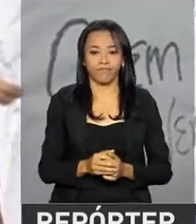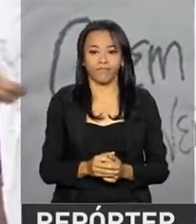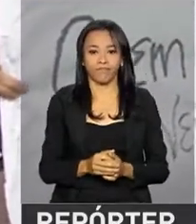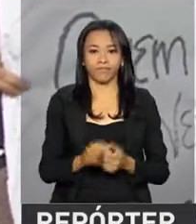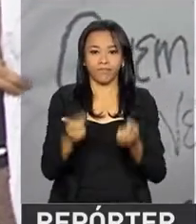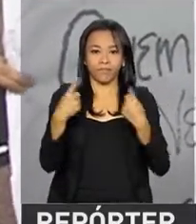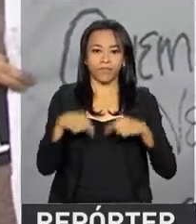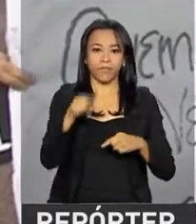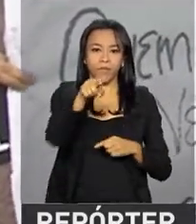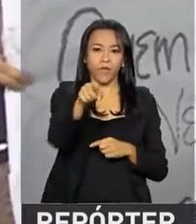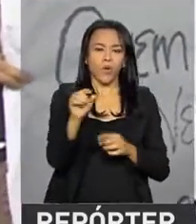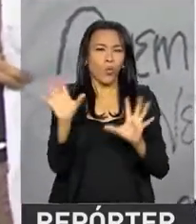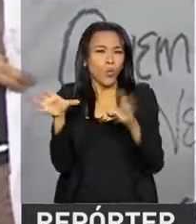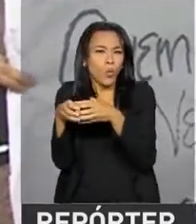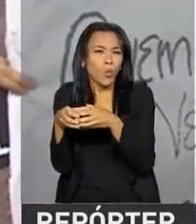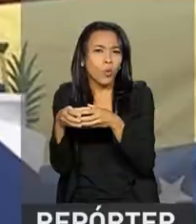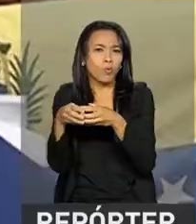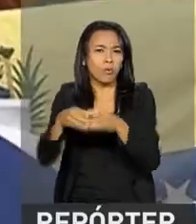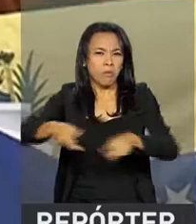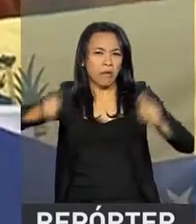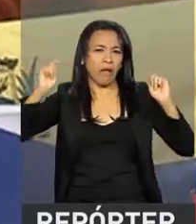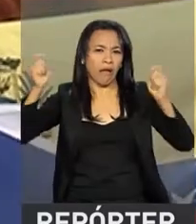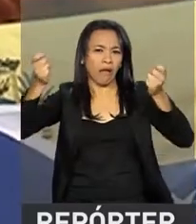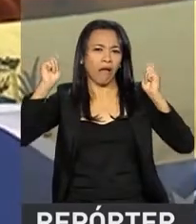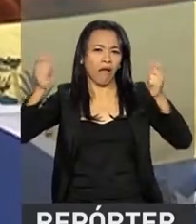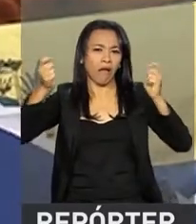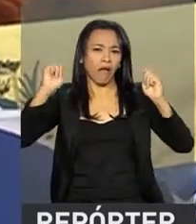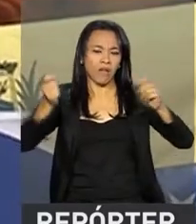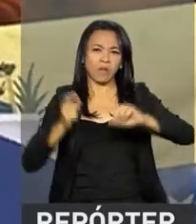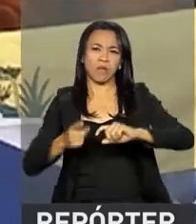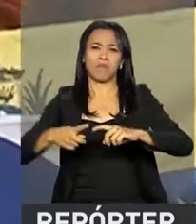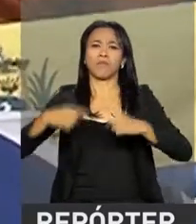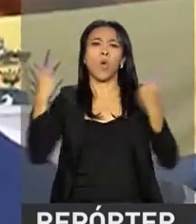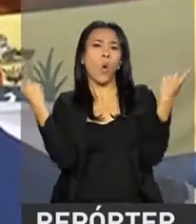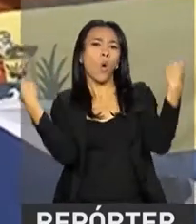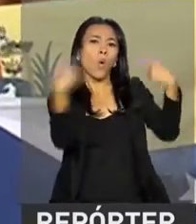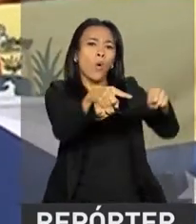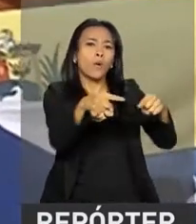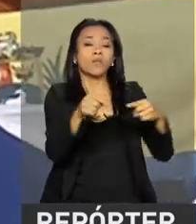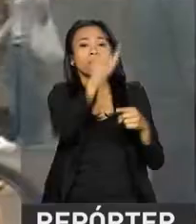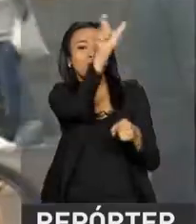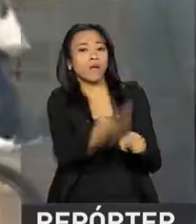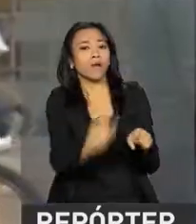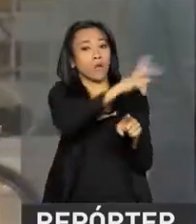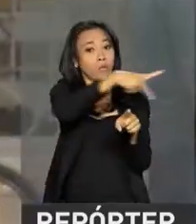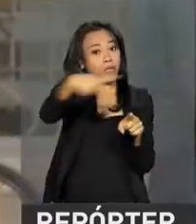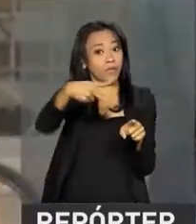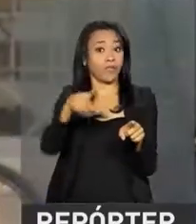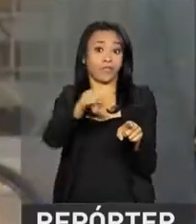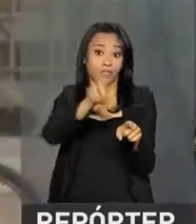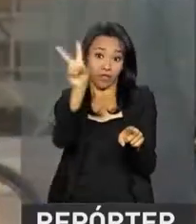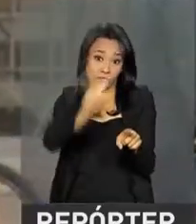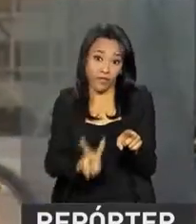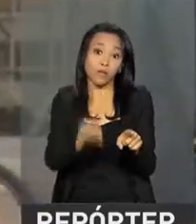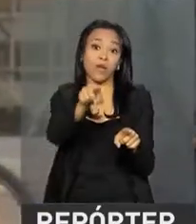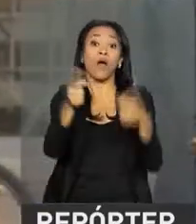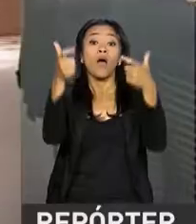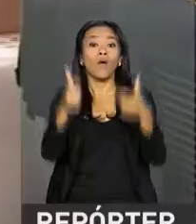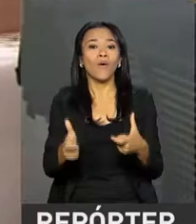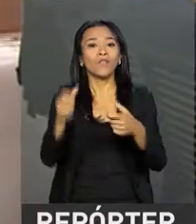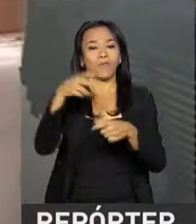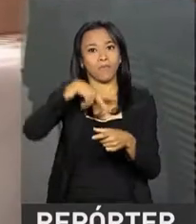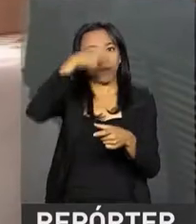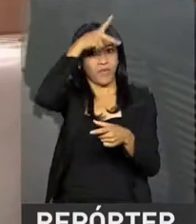Enquanto um pequeno grupo empunhava bandeiras e cruzes num protesto contra o presidente da Venezuela em frente à sede da Prefeitura de São Paulo,